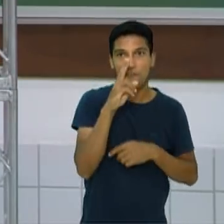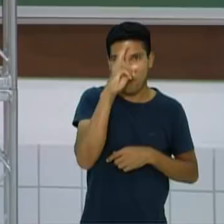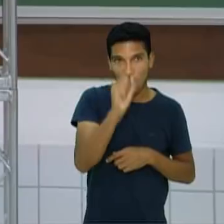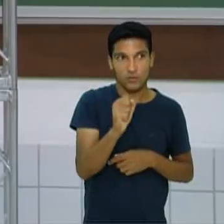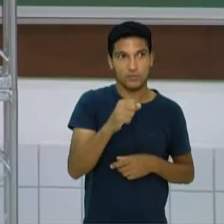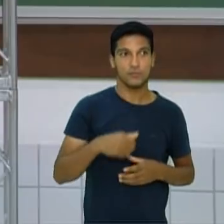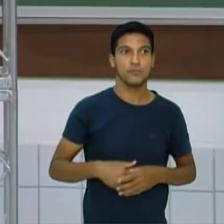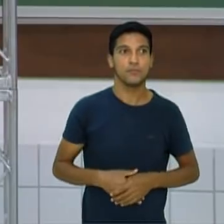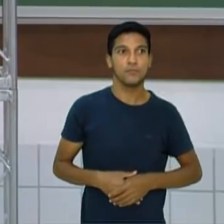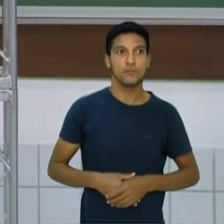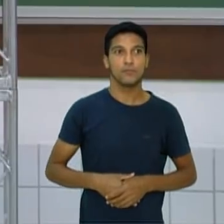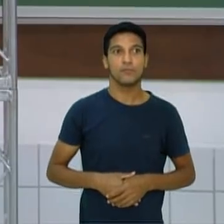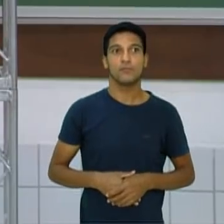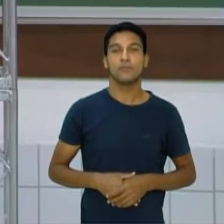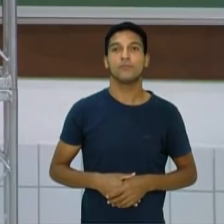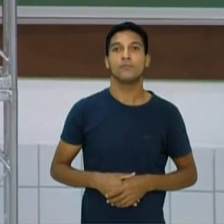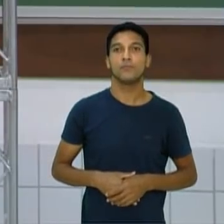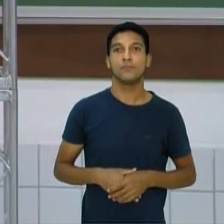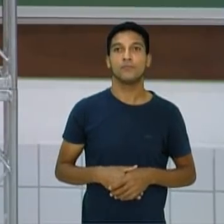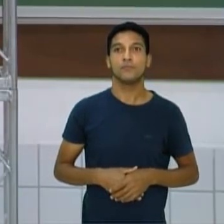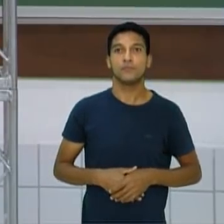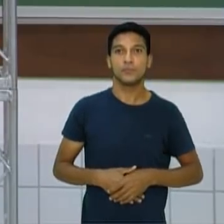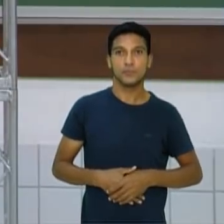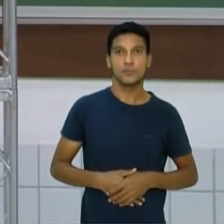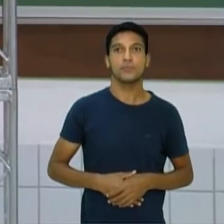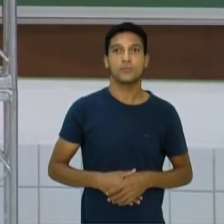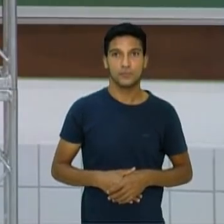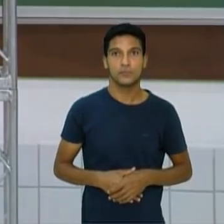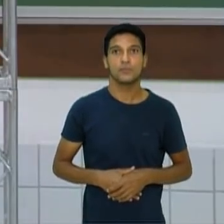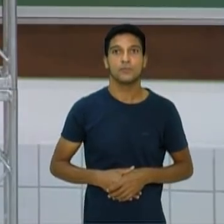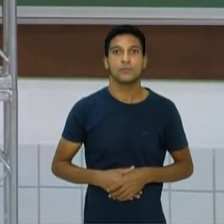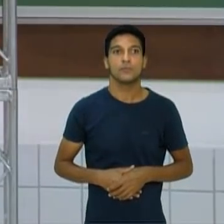Curtinho, direto, longo, ok?